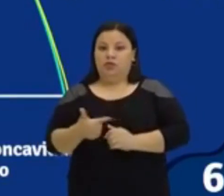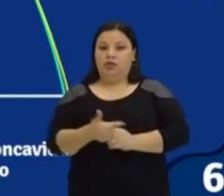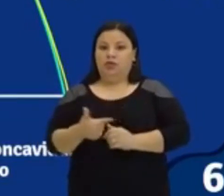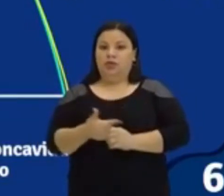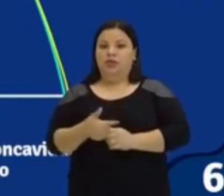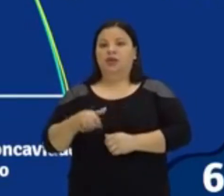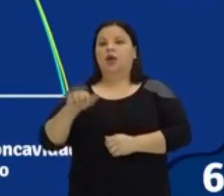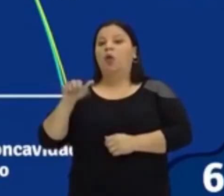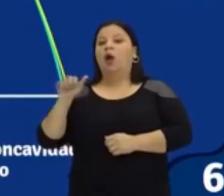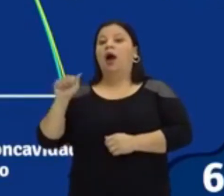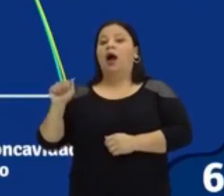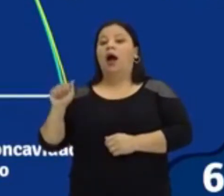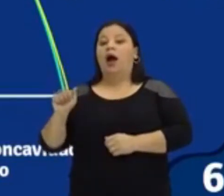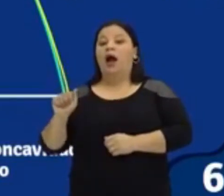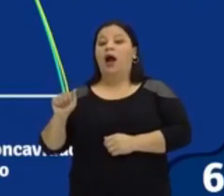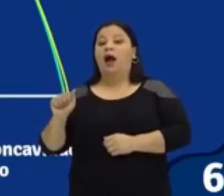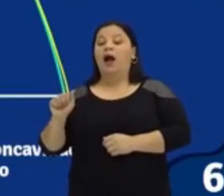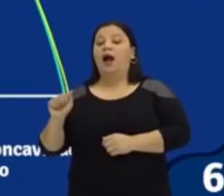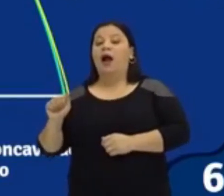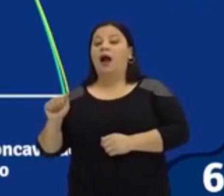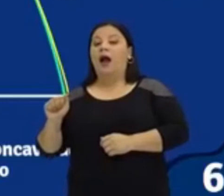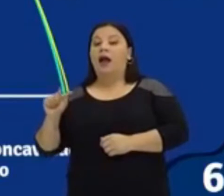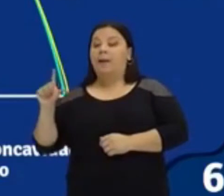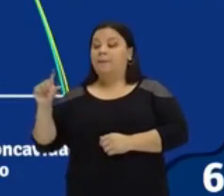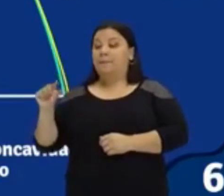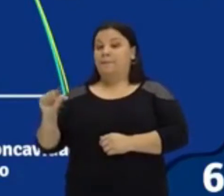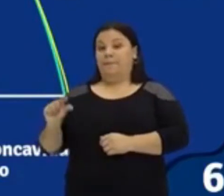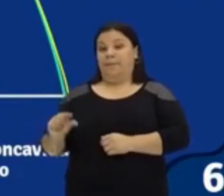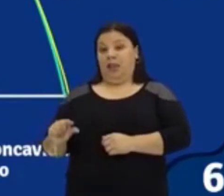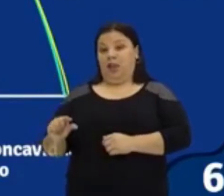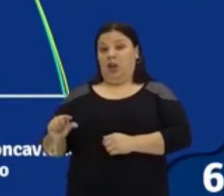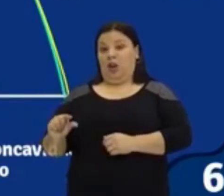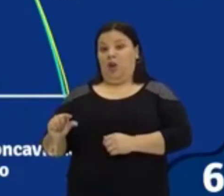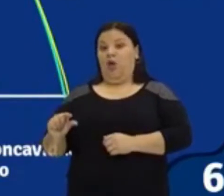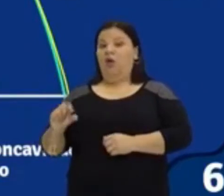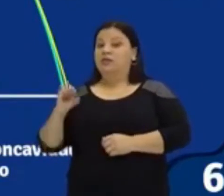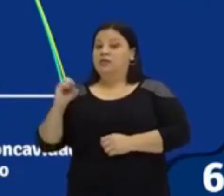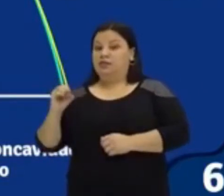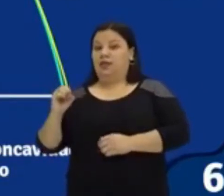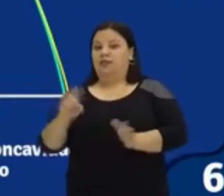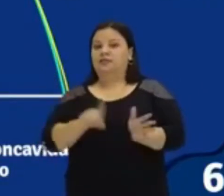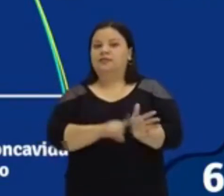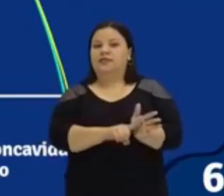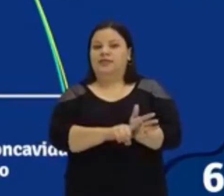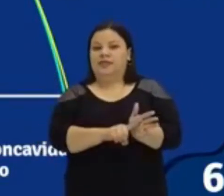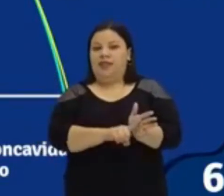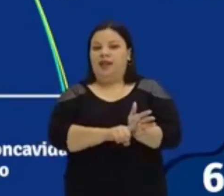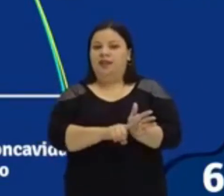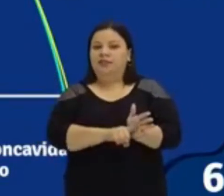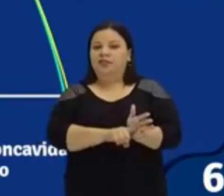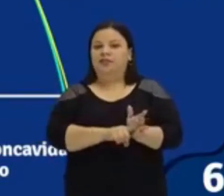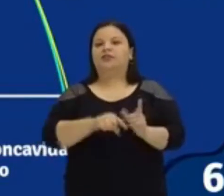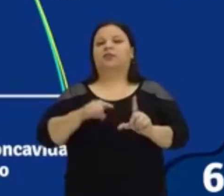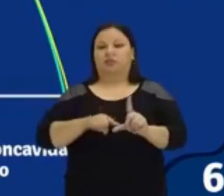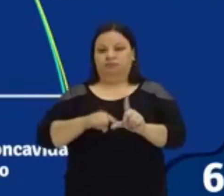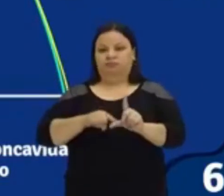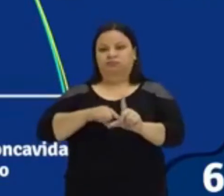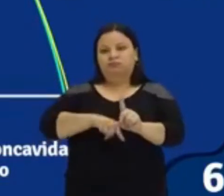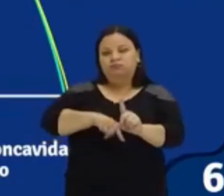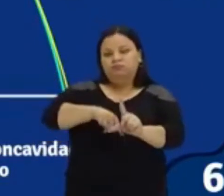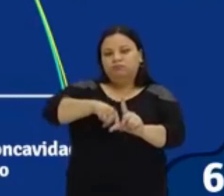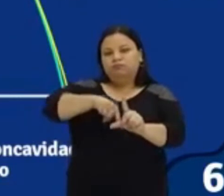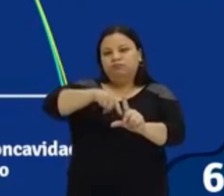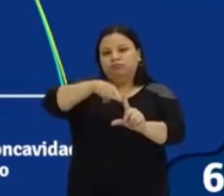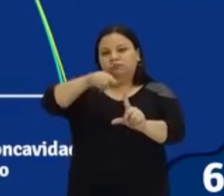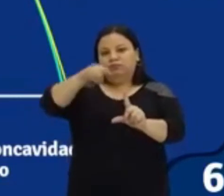menor que zero, esse A, ele é negativo. Então a concavidade da parábola é voltada para